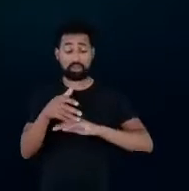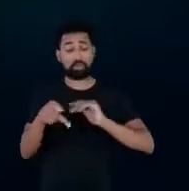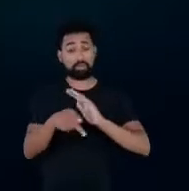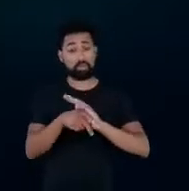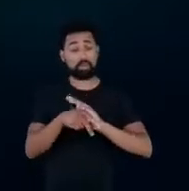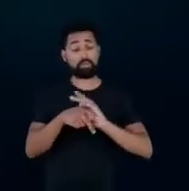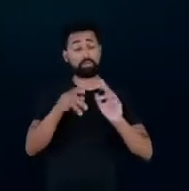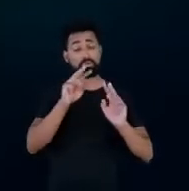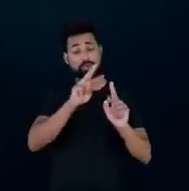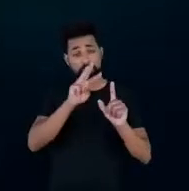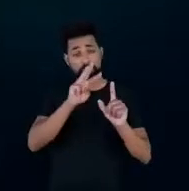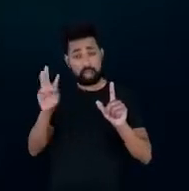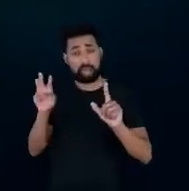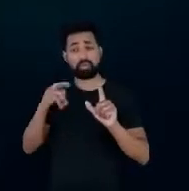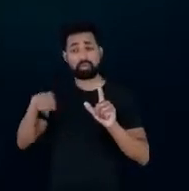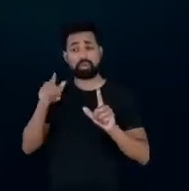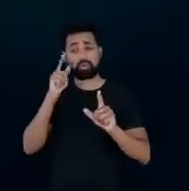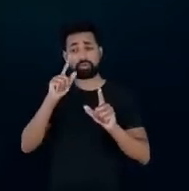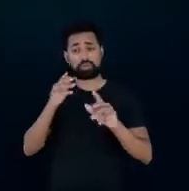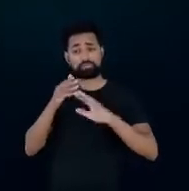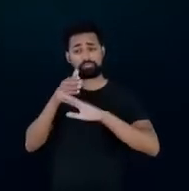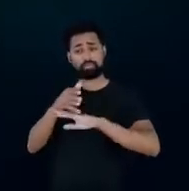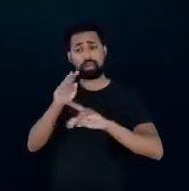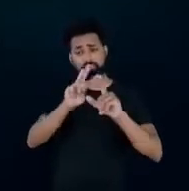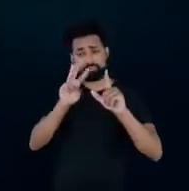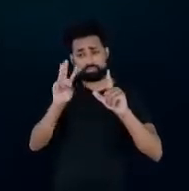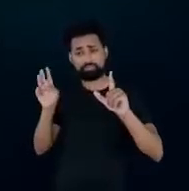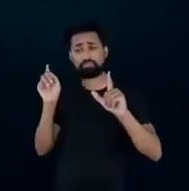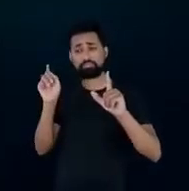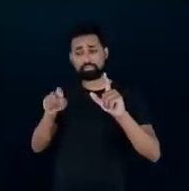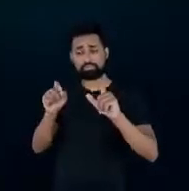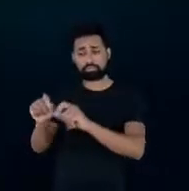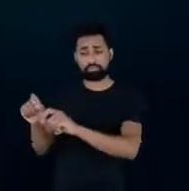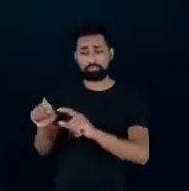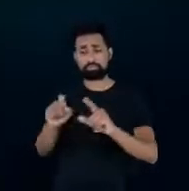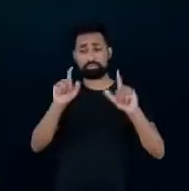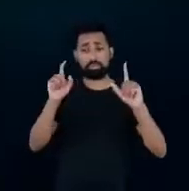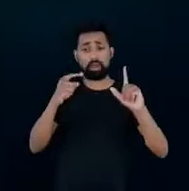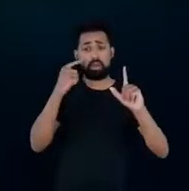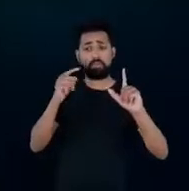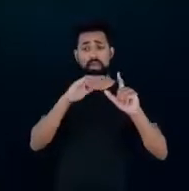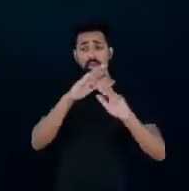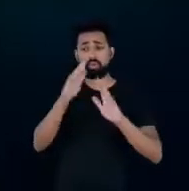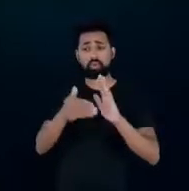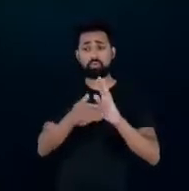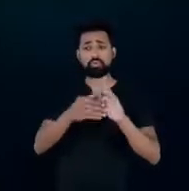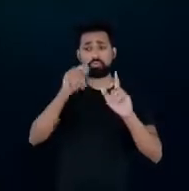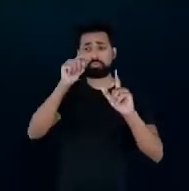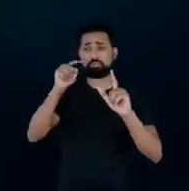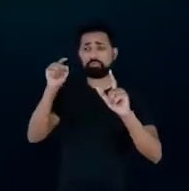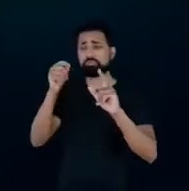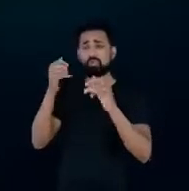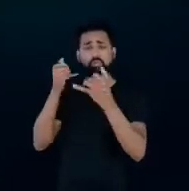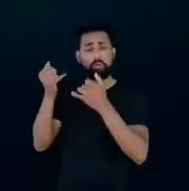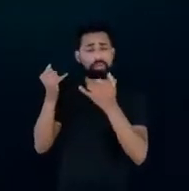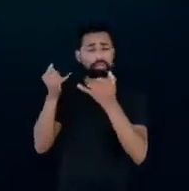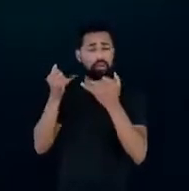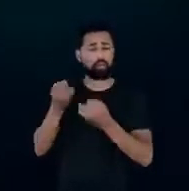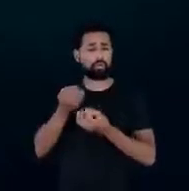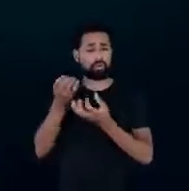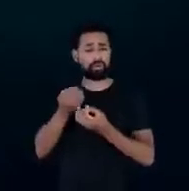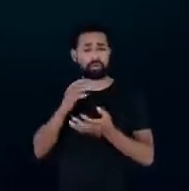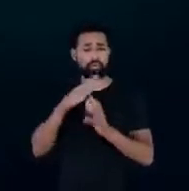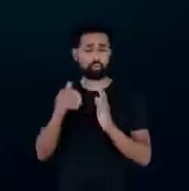conseguem acessar essa plataforma e acessar todos os dados que estão lá publicamente disponíveis então